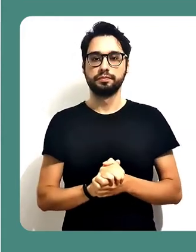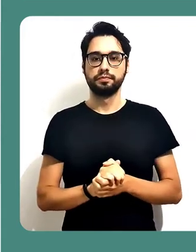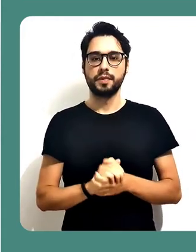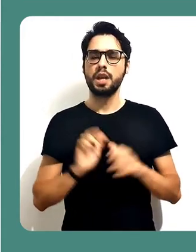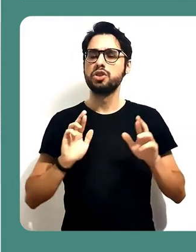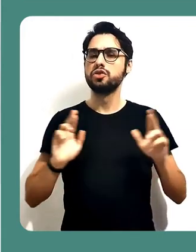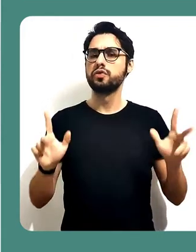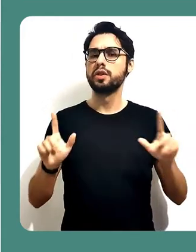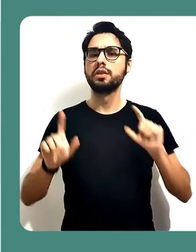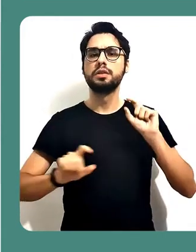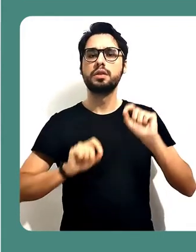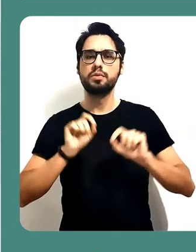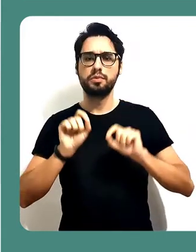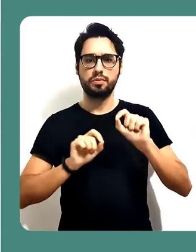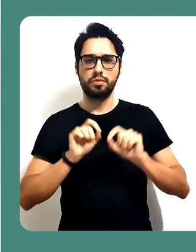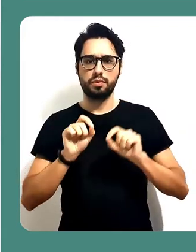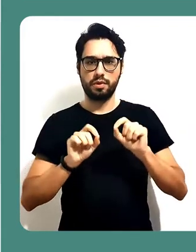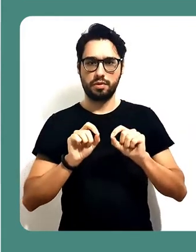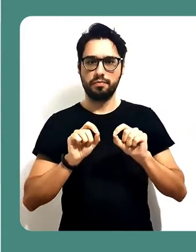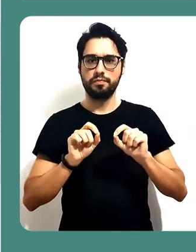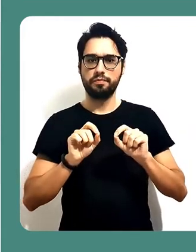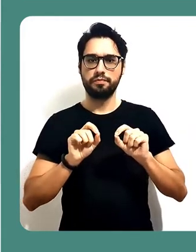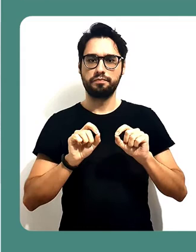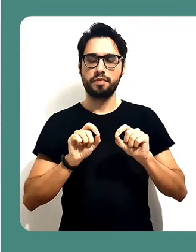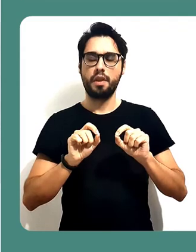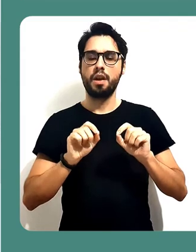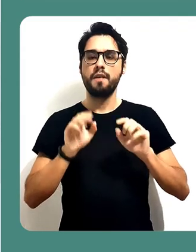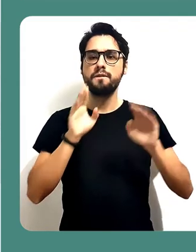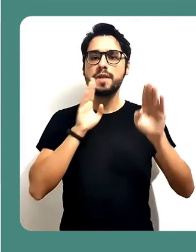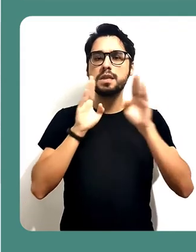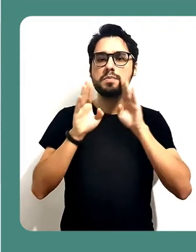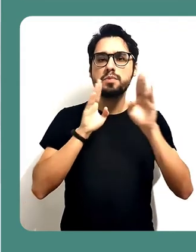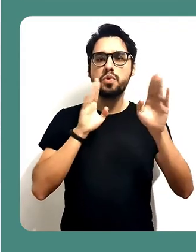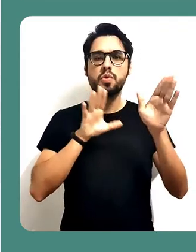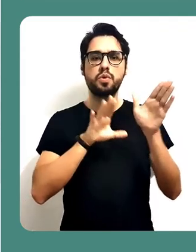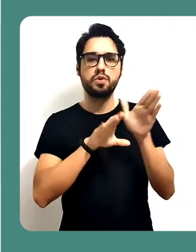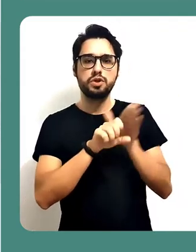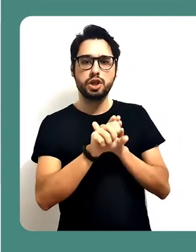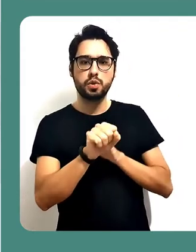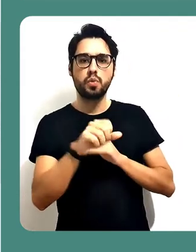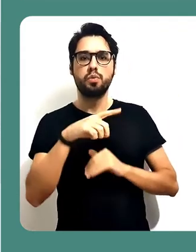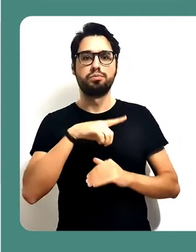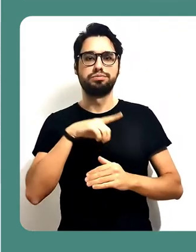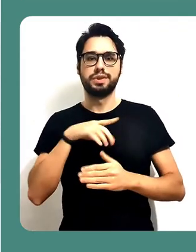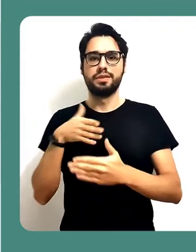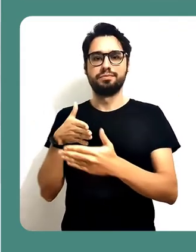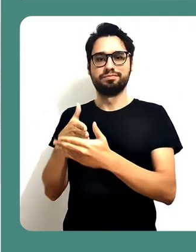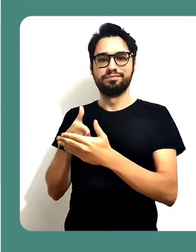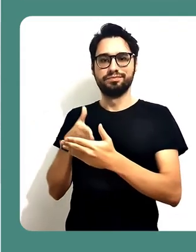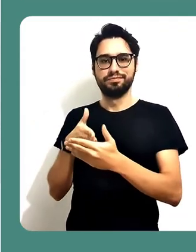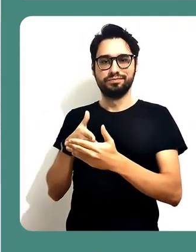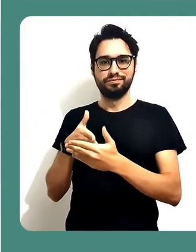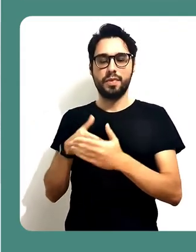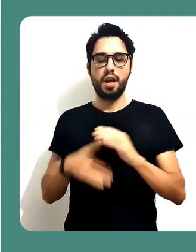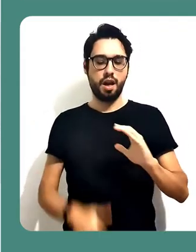federado, Facebook ou Google é que os serviços são mais limitados para esses